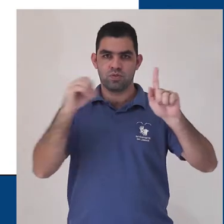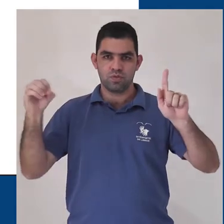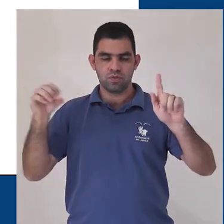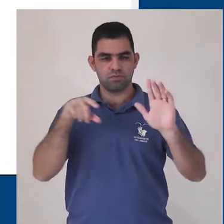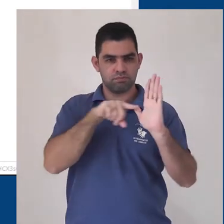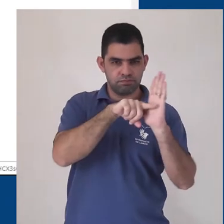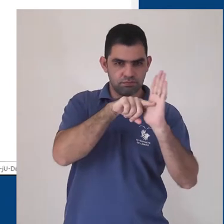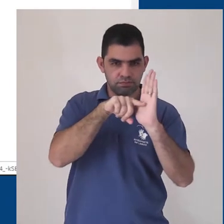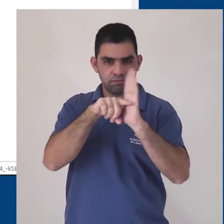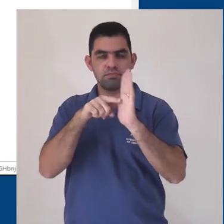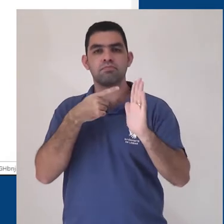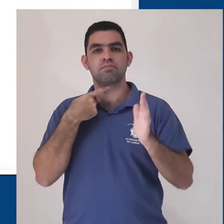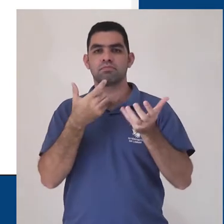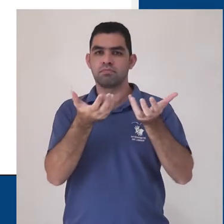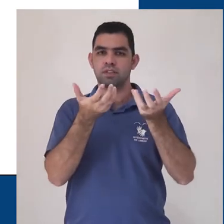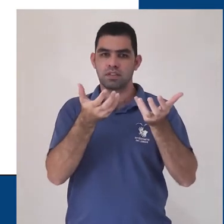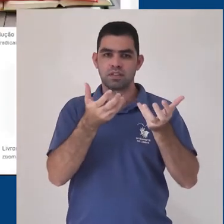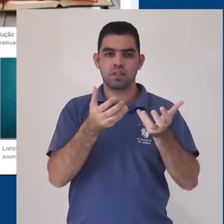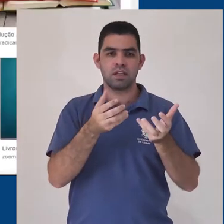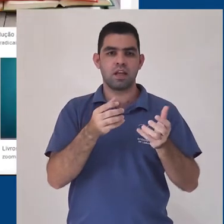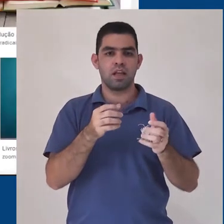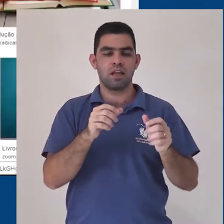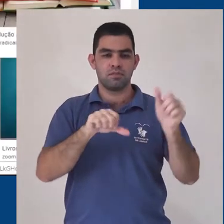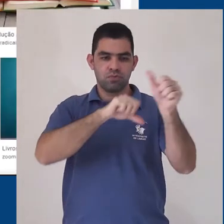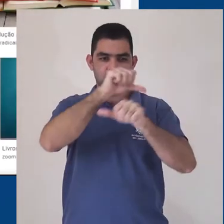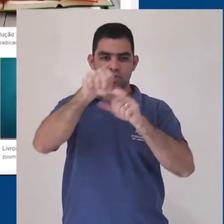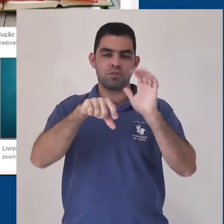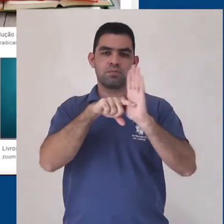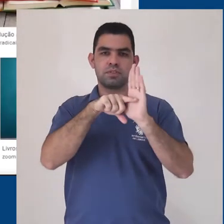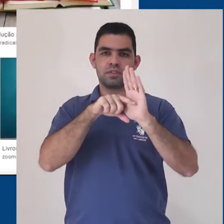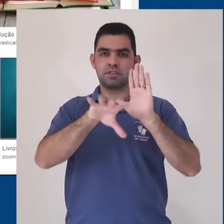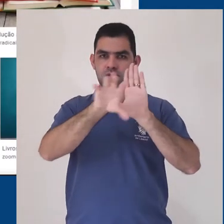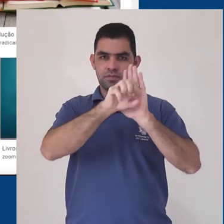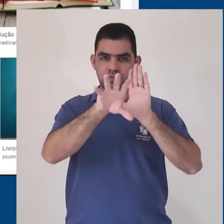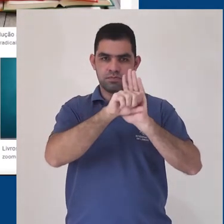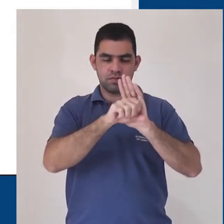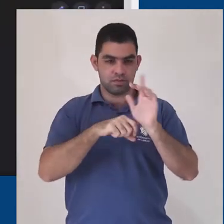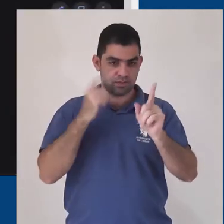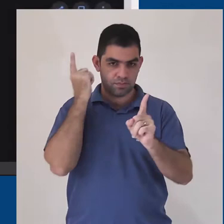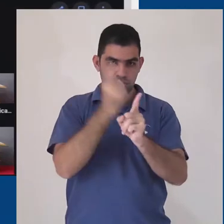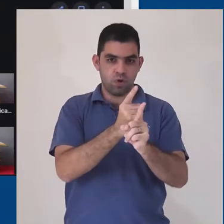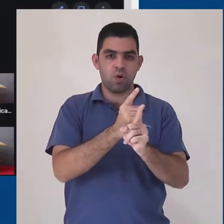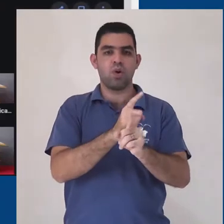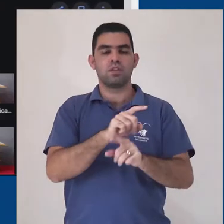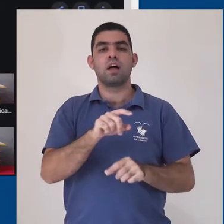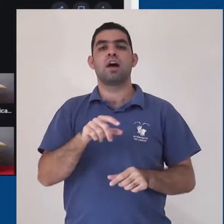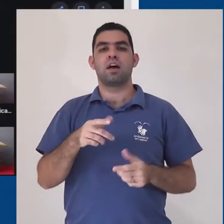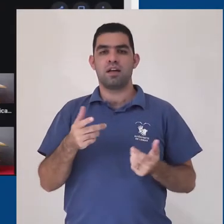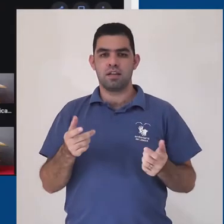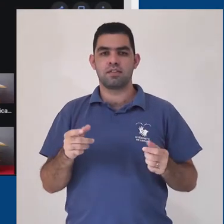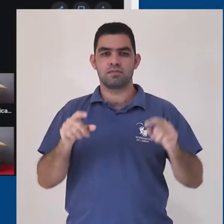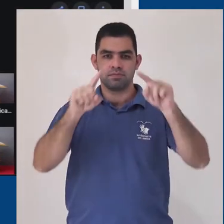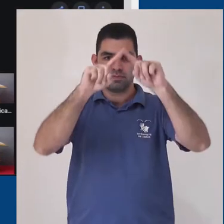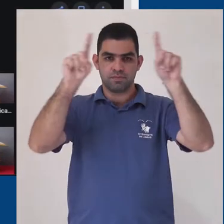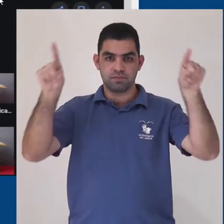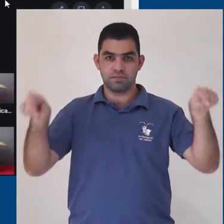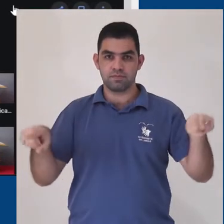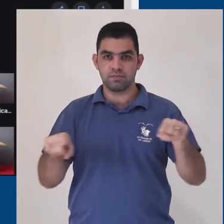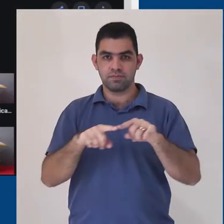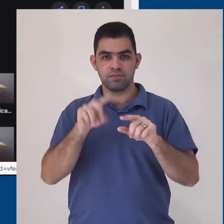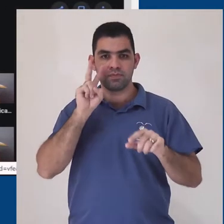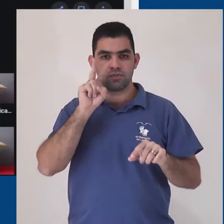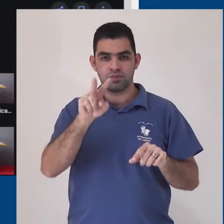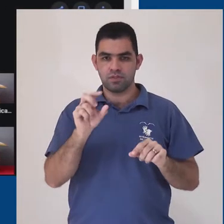Pesquisamos algo que desejamos e mudamos para pesquisa de imagens. Escolhemos uma imagem e ao clicar abriremos a visualização.